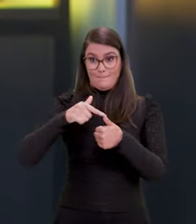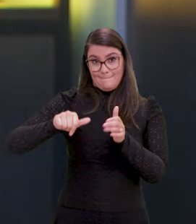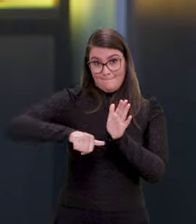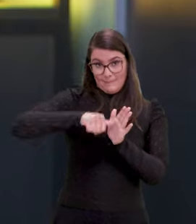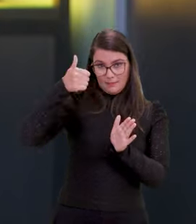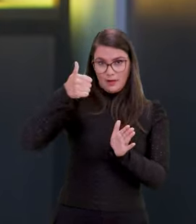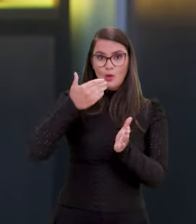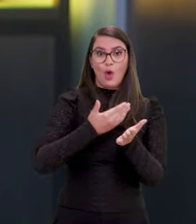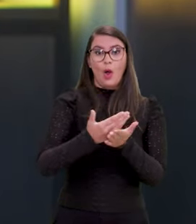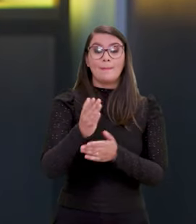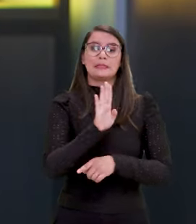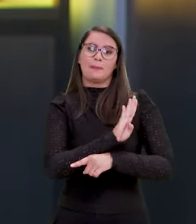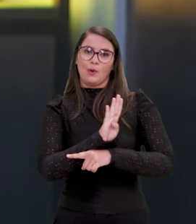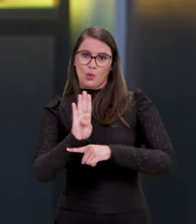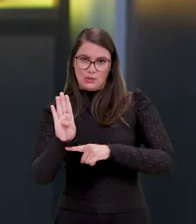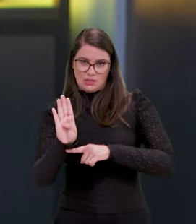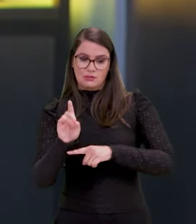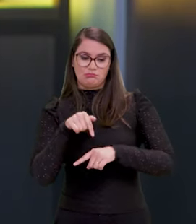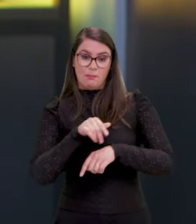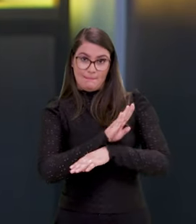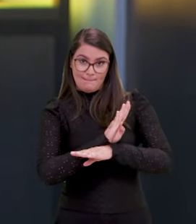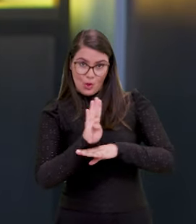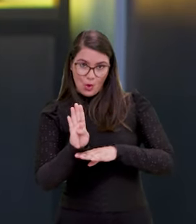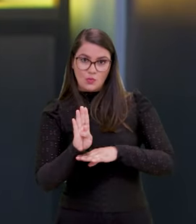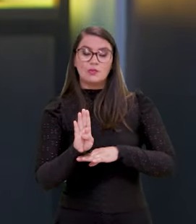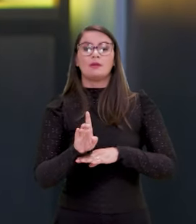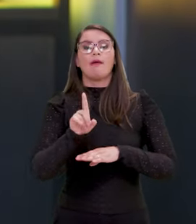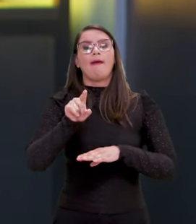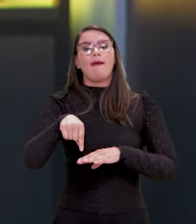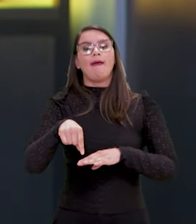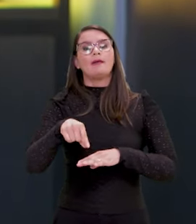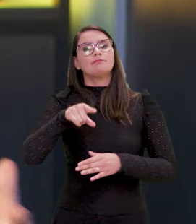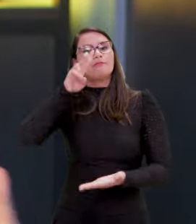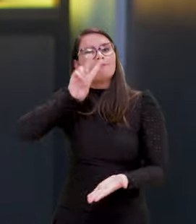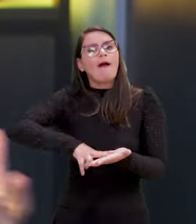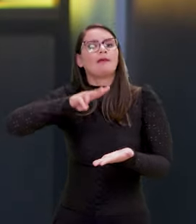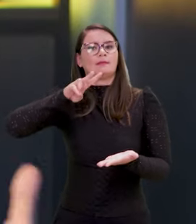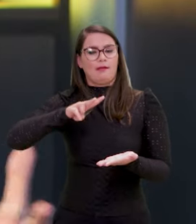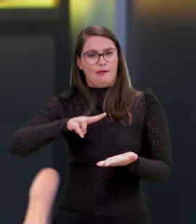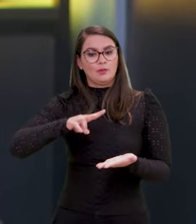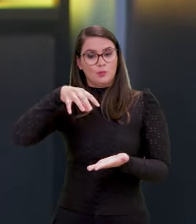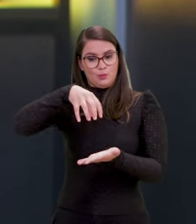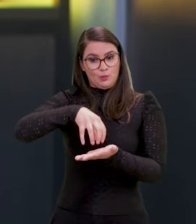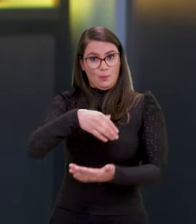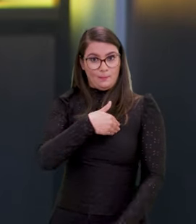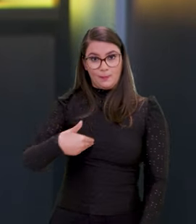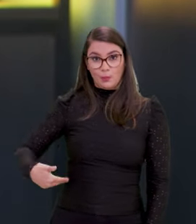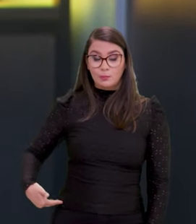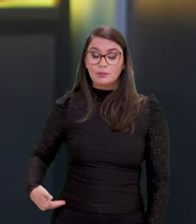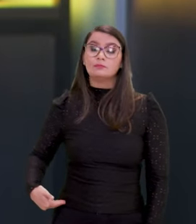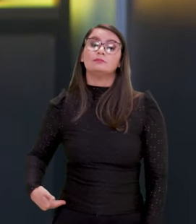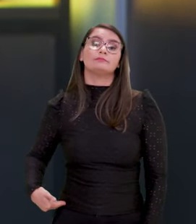ele começa com o bronze, o primeiro nível do bronze, que a gente chama de um nível que é validado por um ente público,